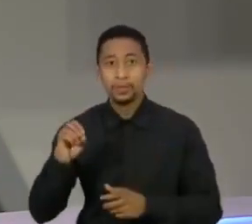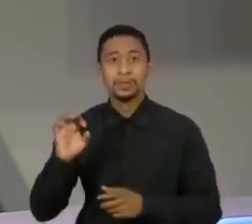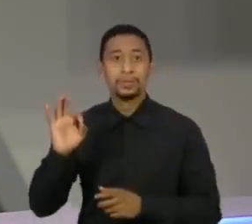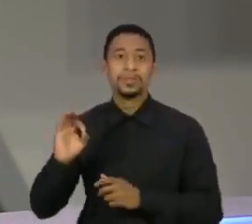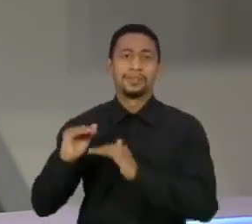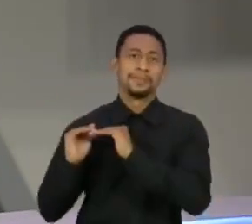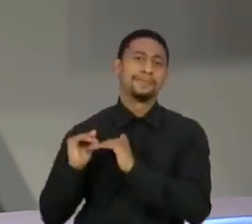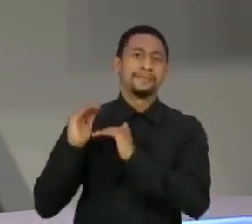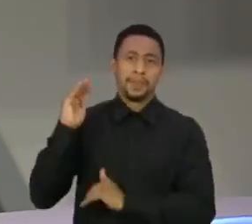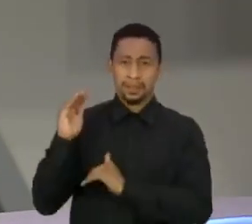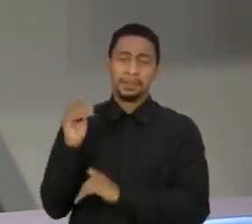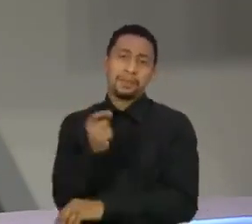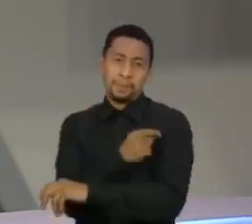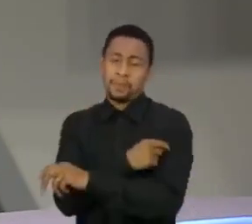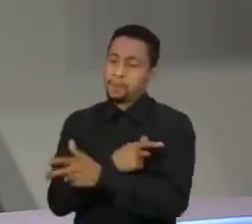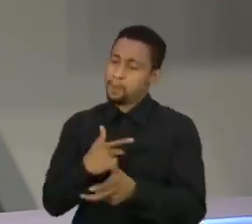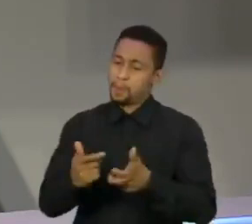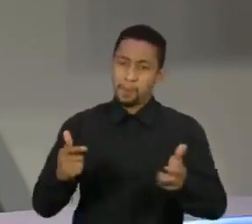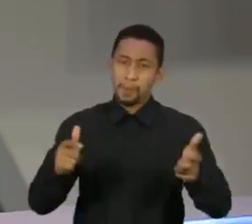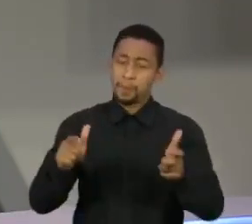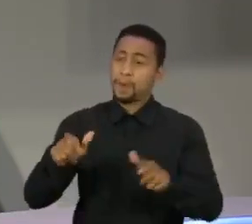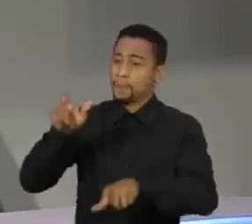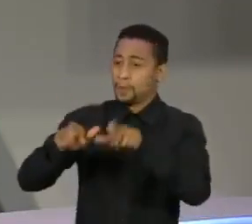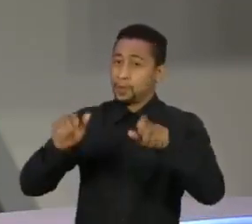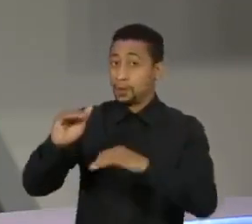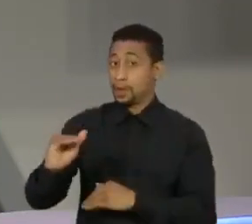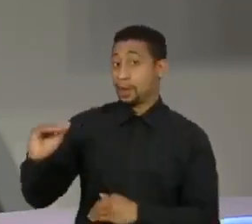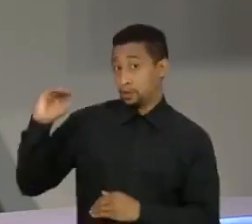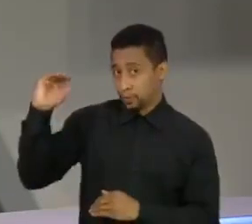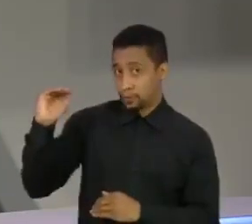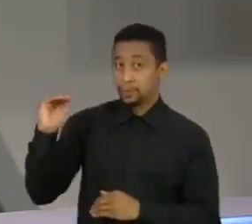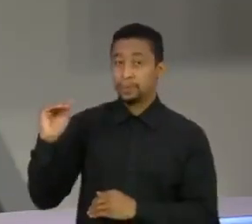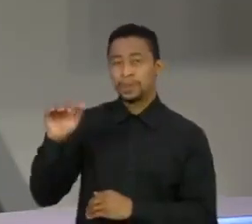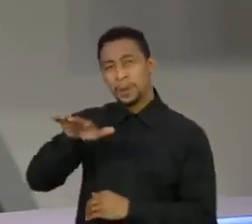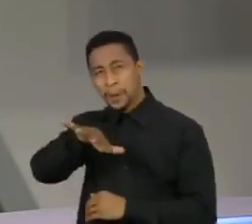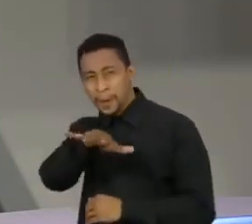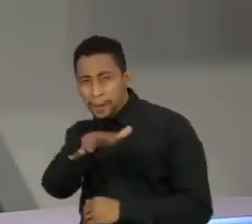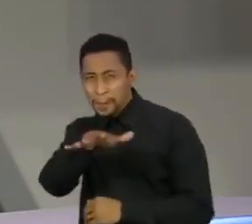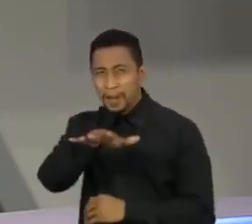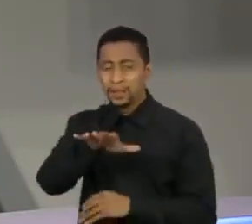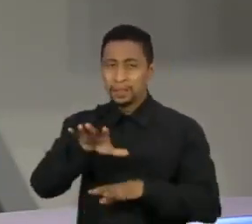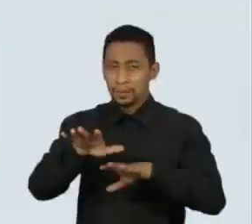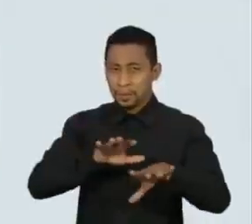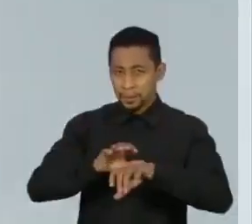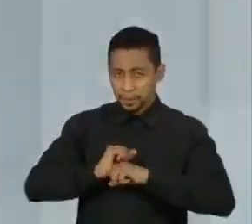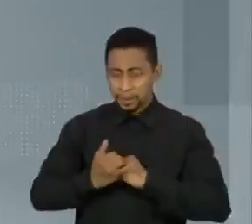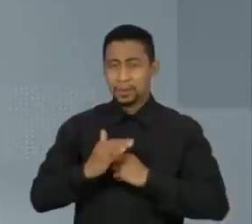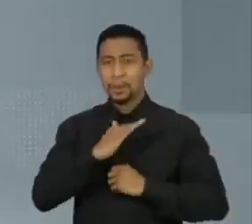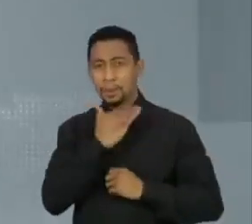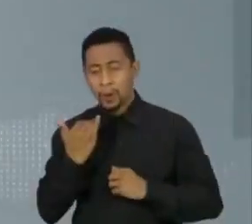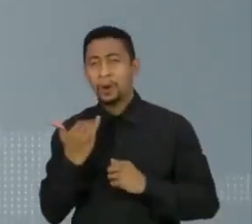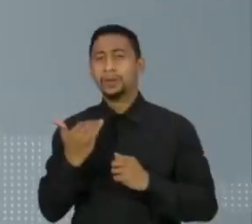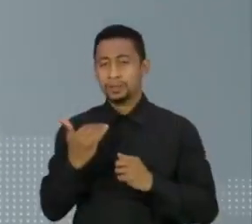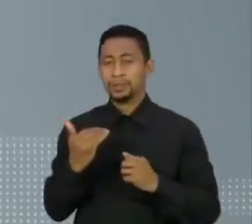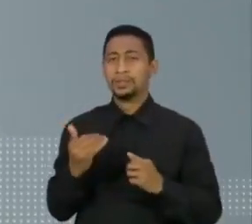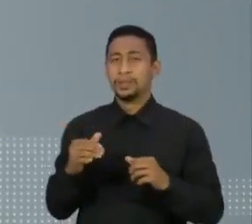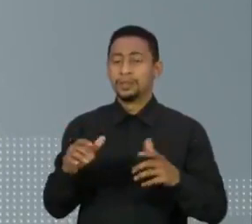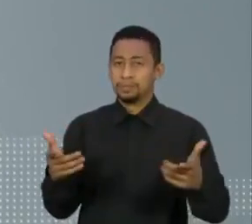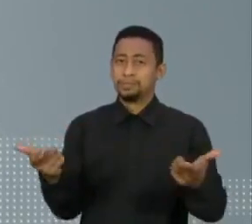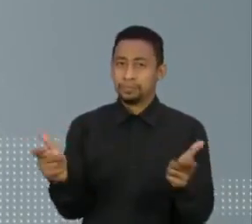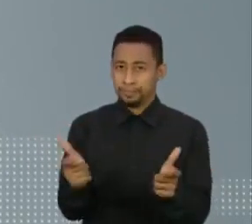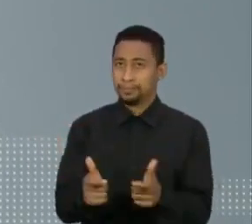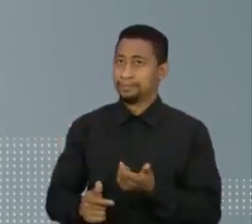da população adulta vacinada. As médias da pandemia mantêm os patamares de queda. A média de mortes